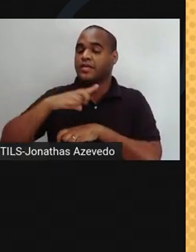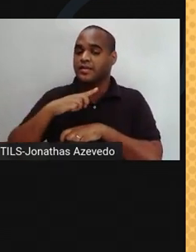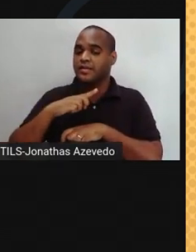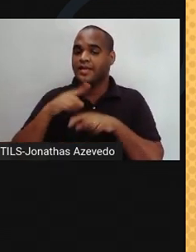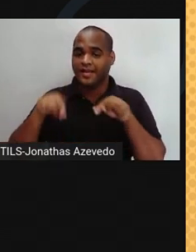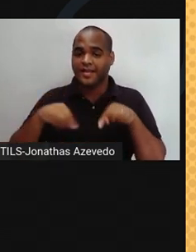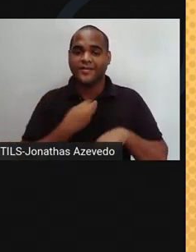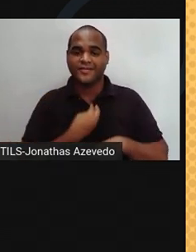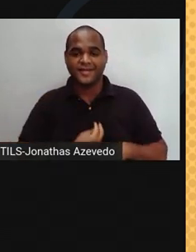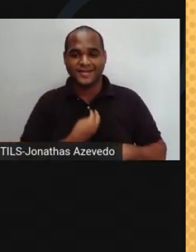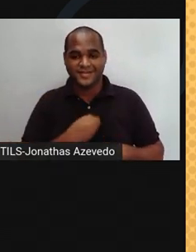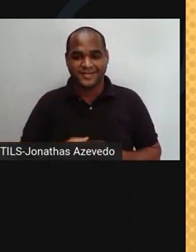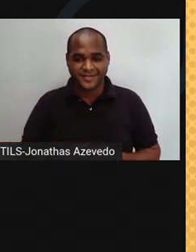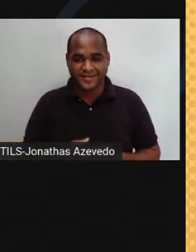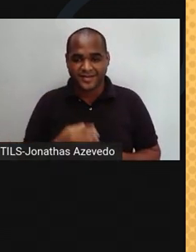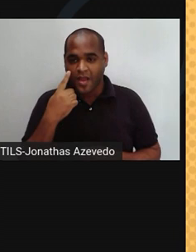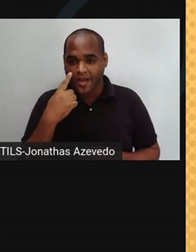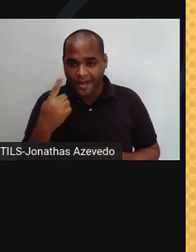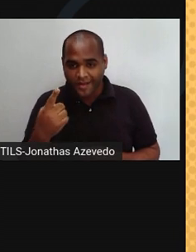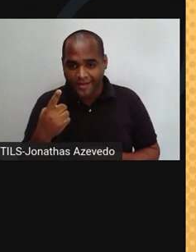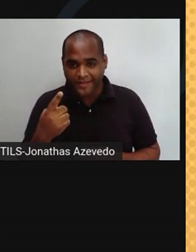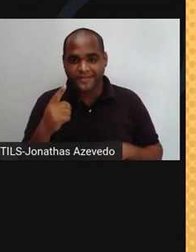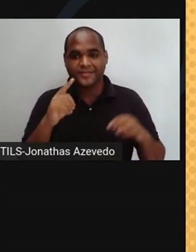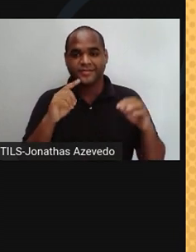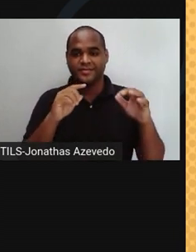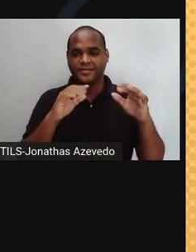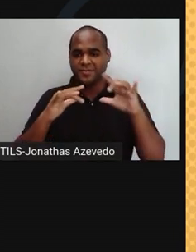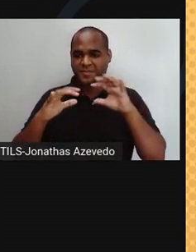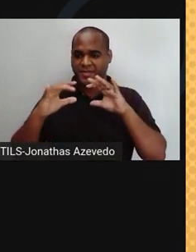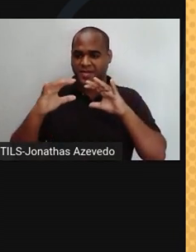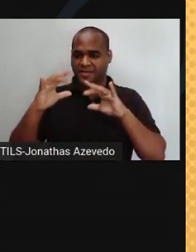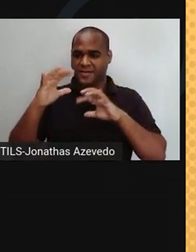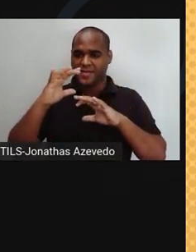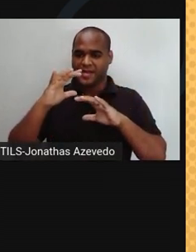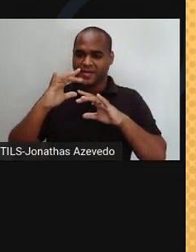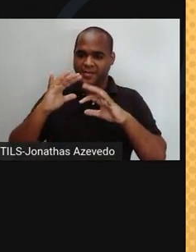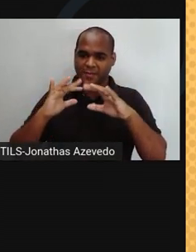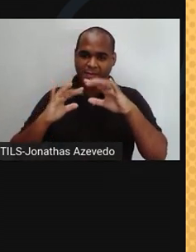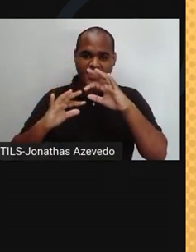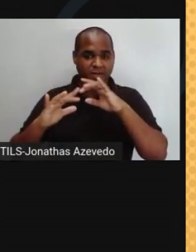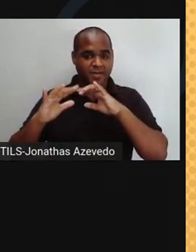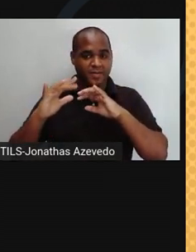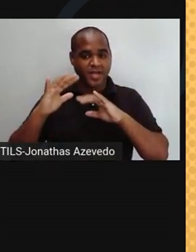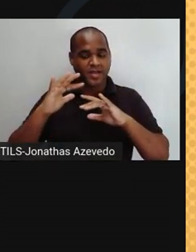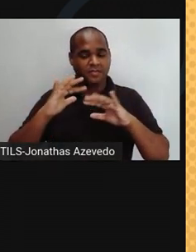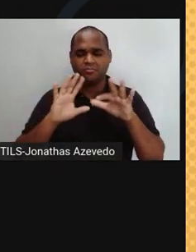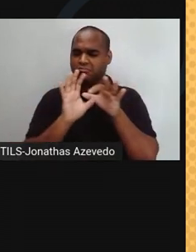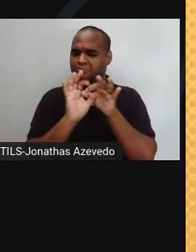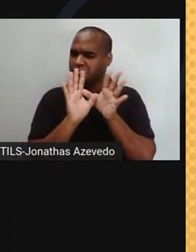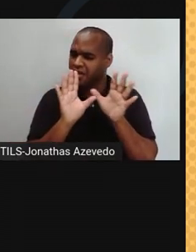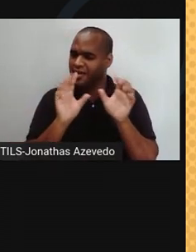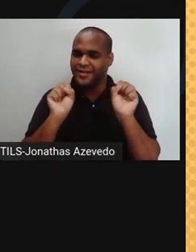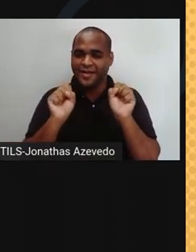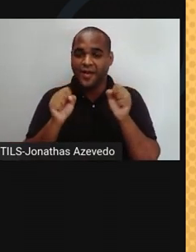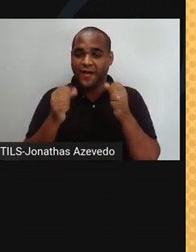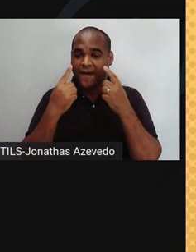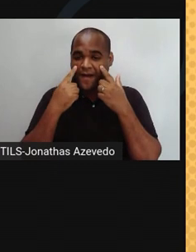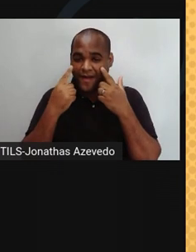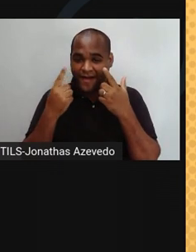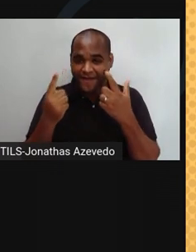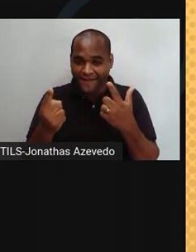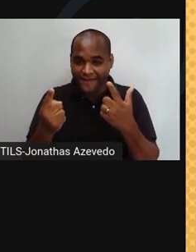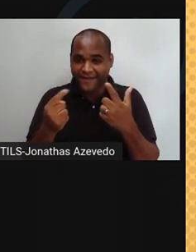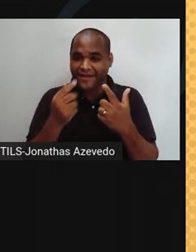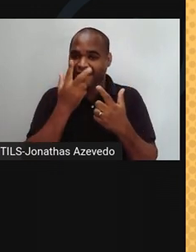qual está. Viu? As partículas estão muito separadas e podem se mover livremente. Olha só! Elas